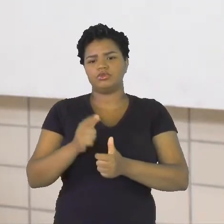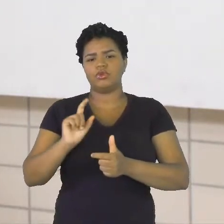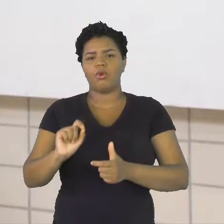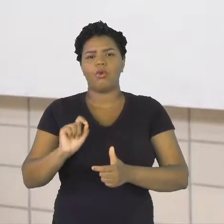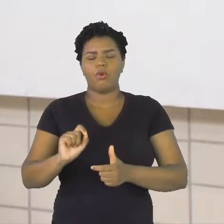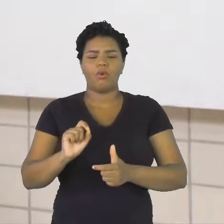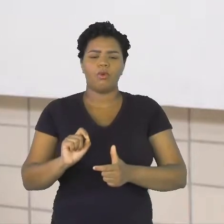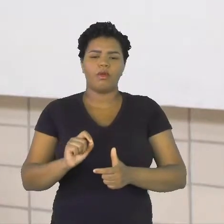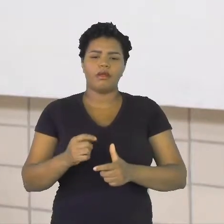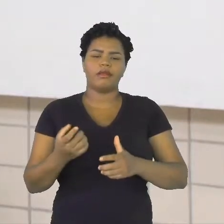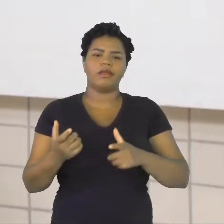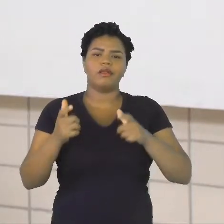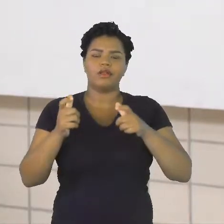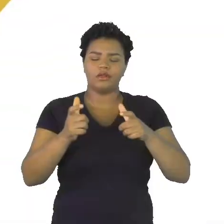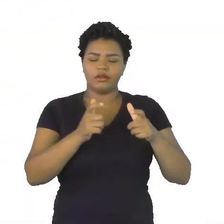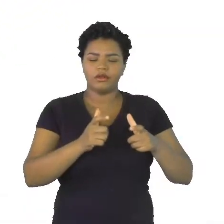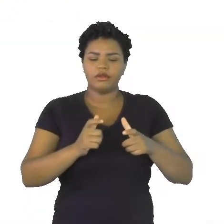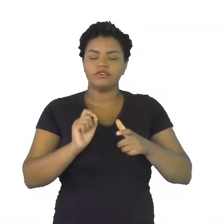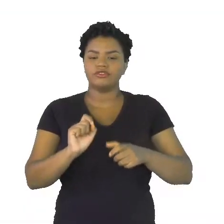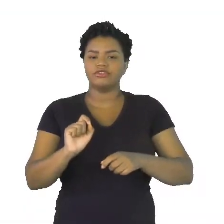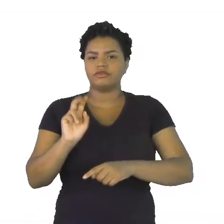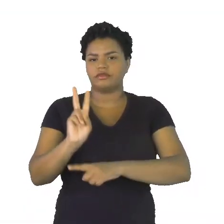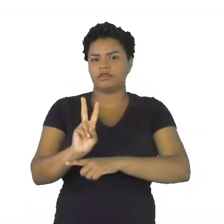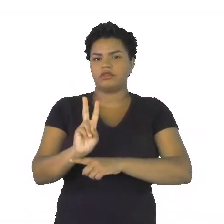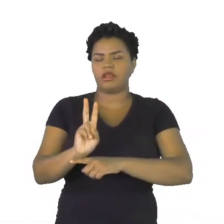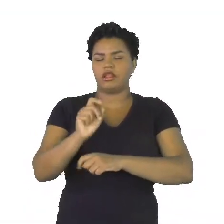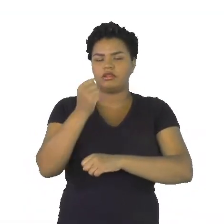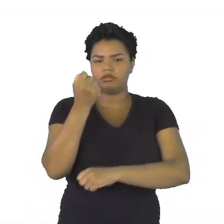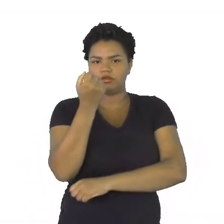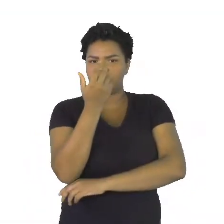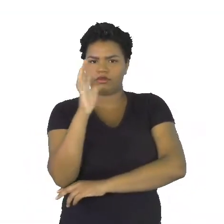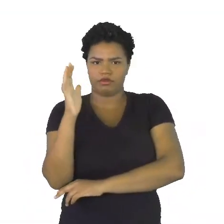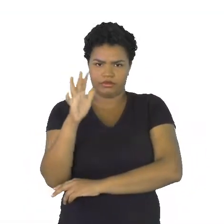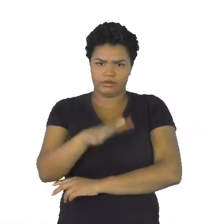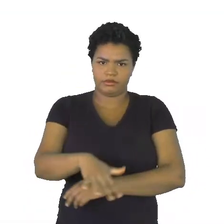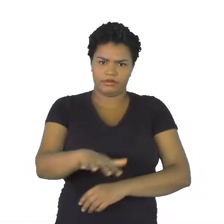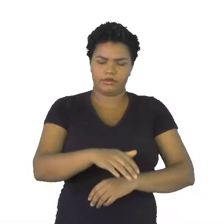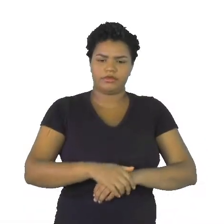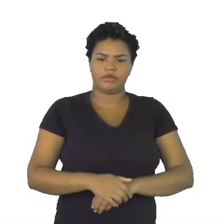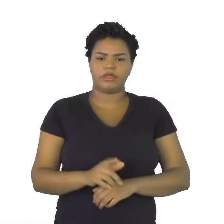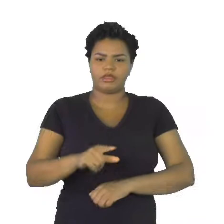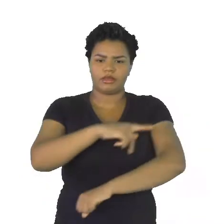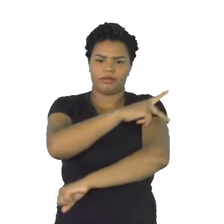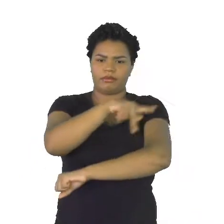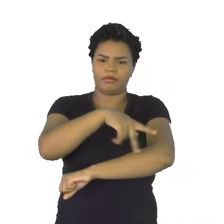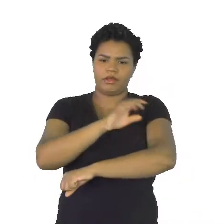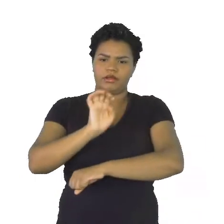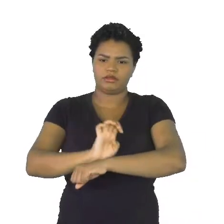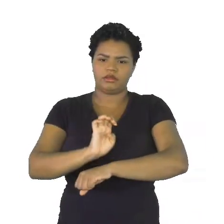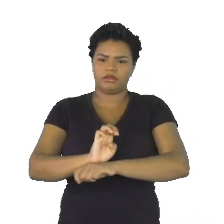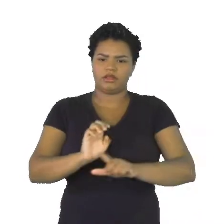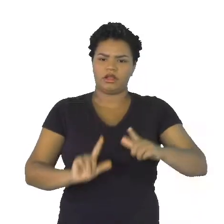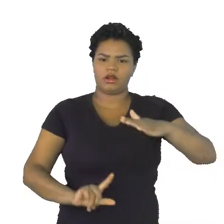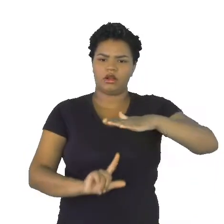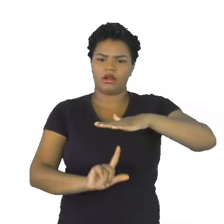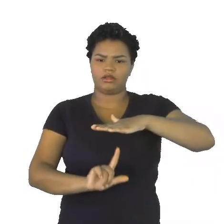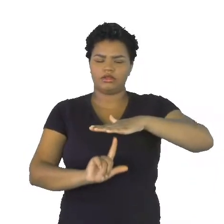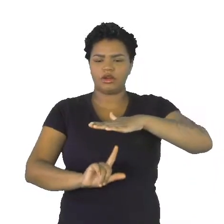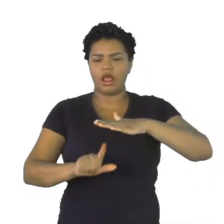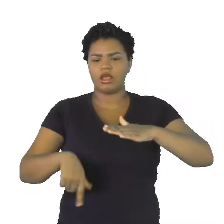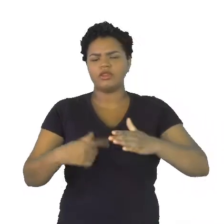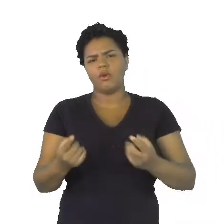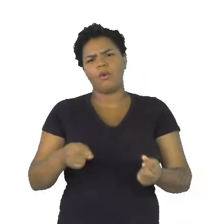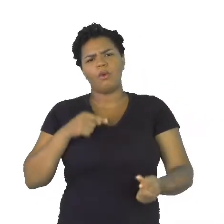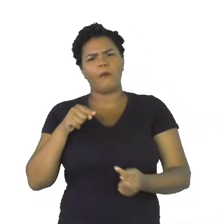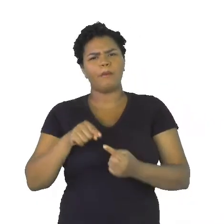do meio ambiente. Aqui nós temos o Parque Estadual do Lajeado. O objetivo desse